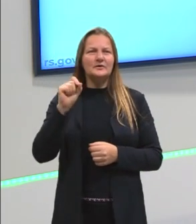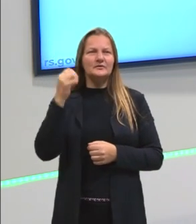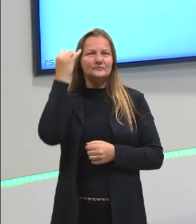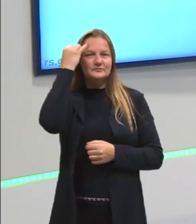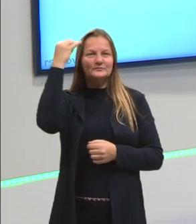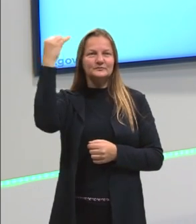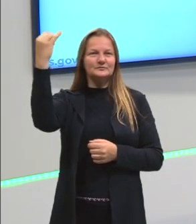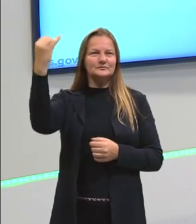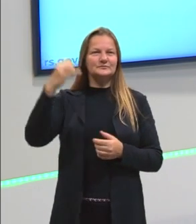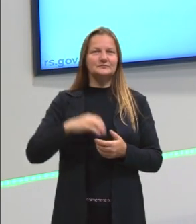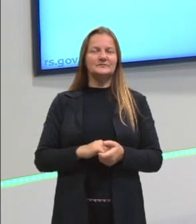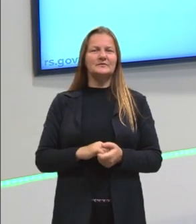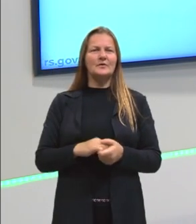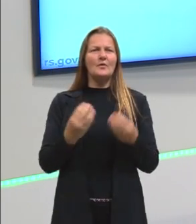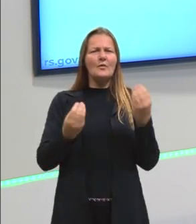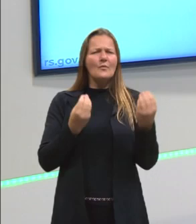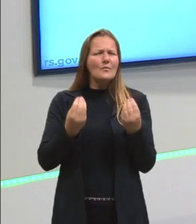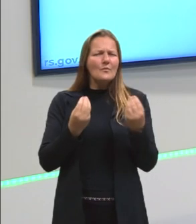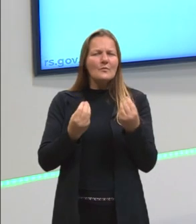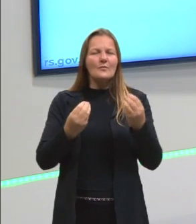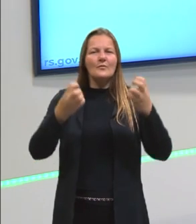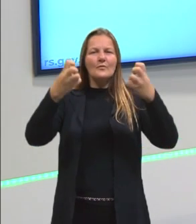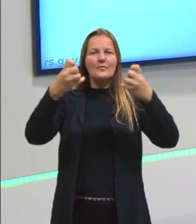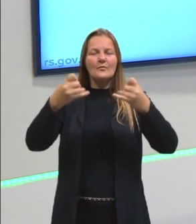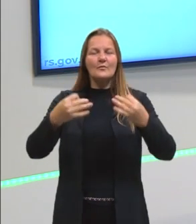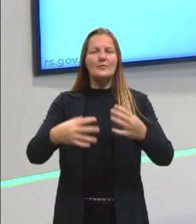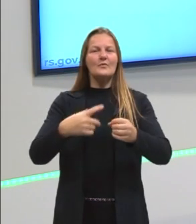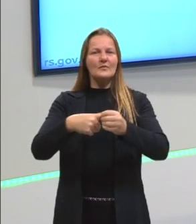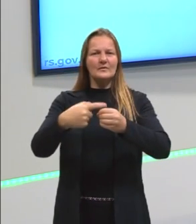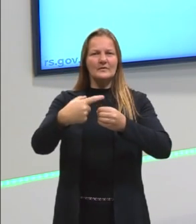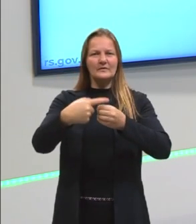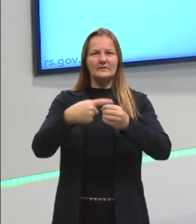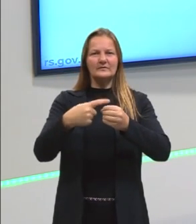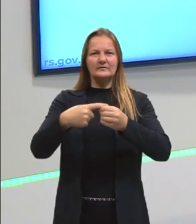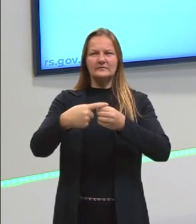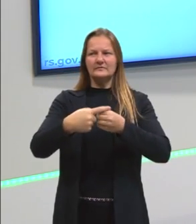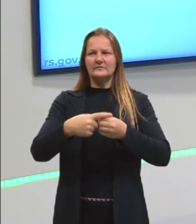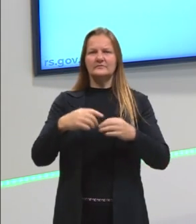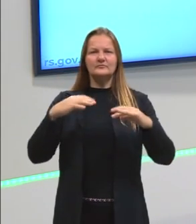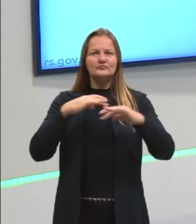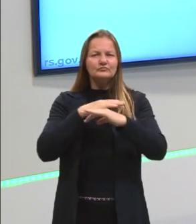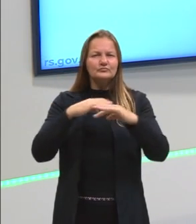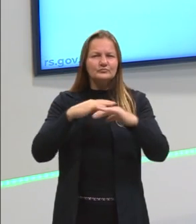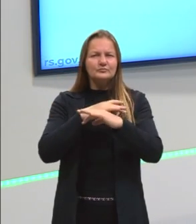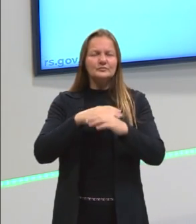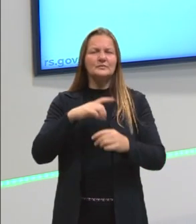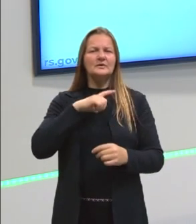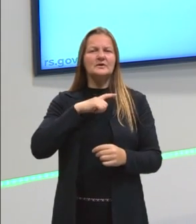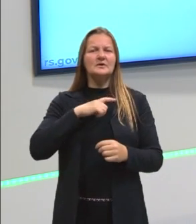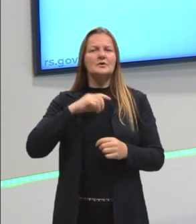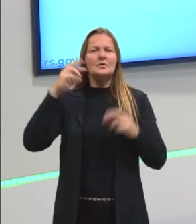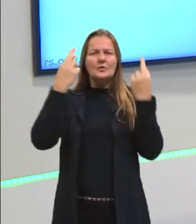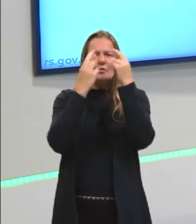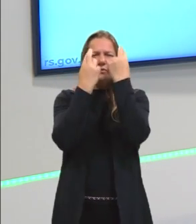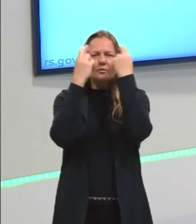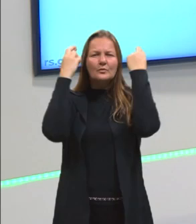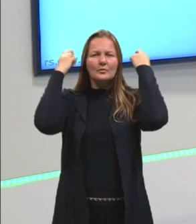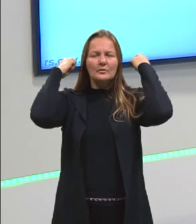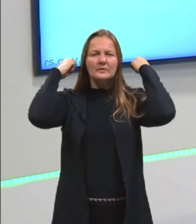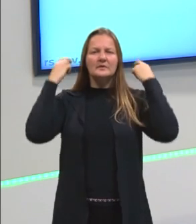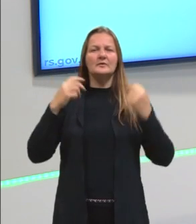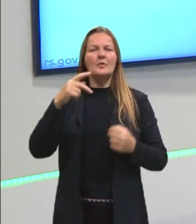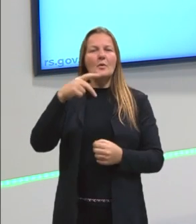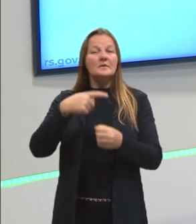né? Vamos falar muito sobre a pólis, nós já falamos em muitas aulas sobre a pólis, os gregos, essa relação que eles têm com a